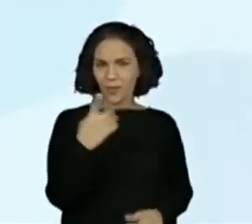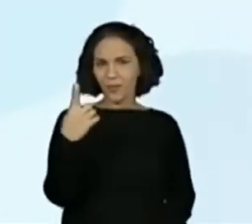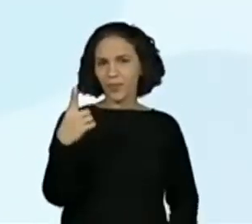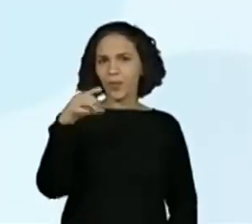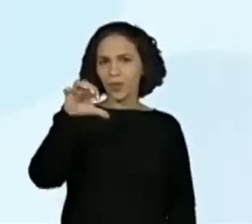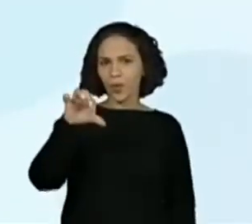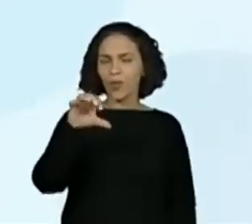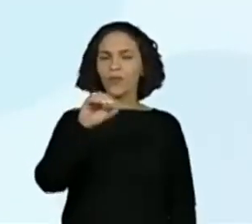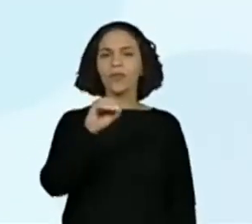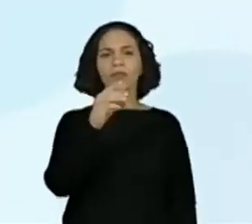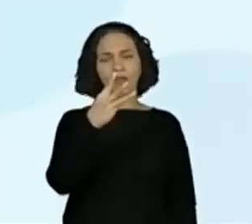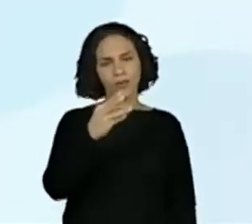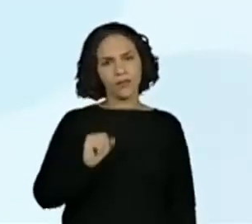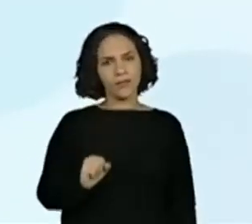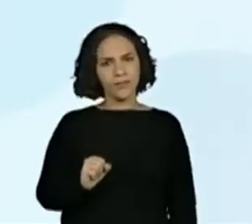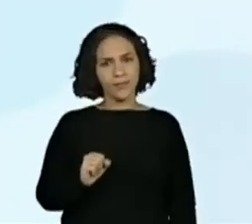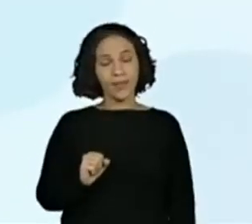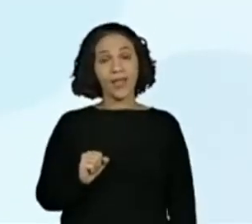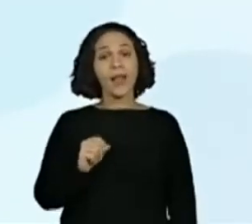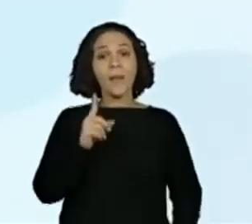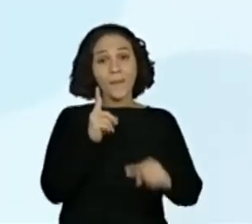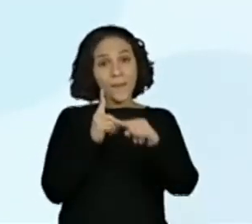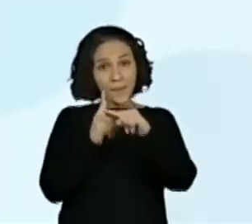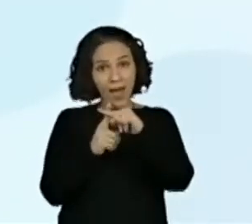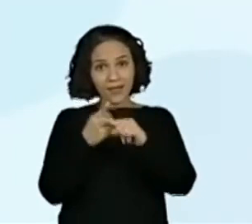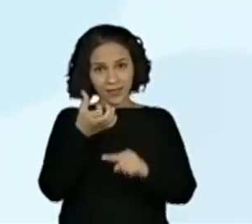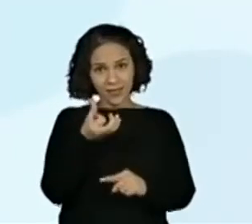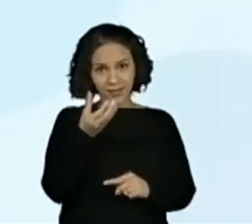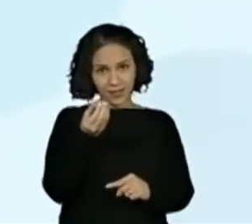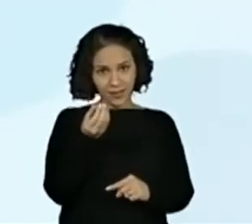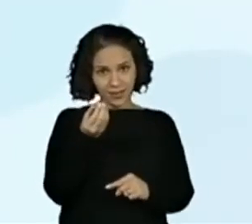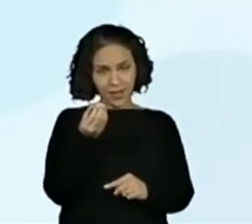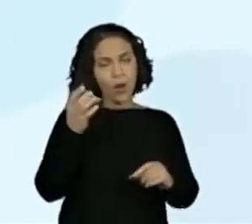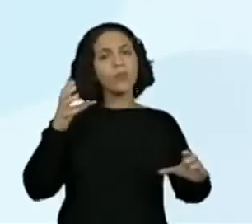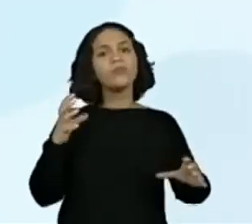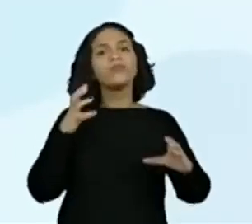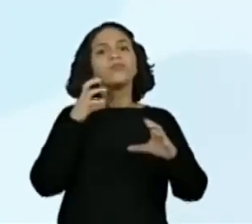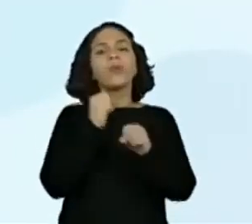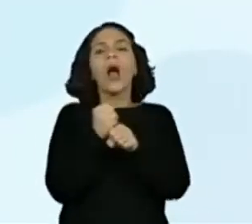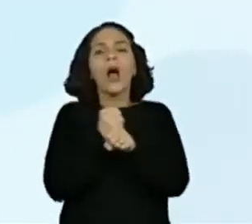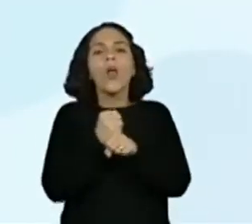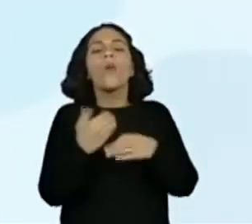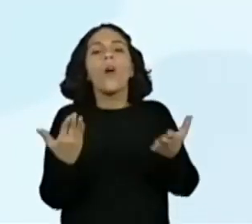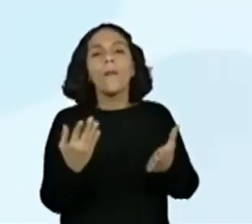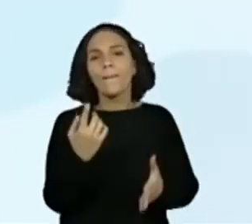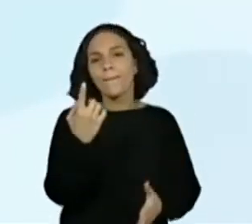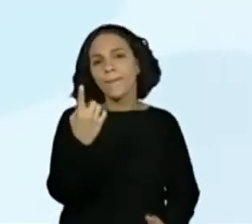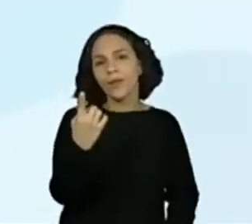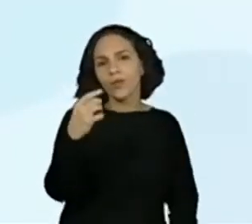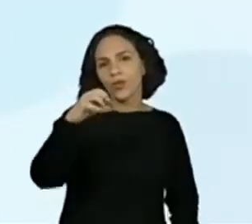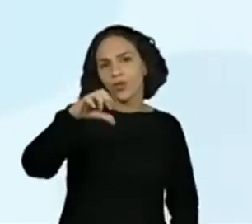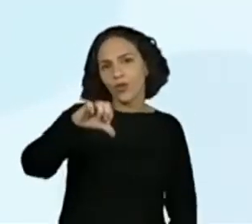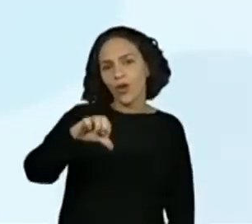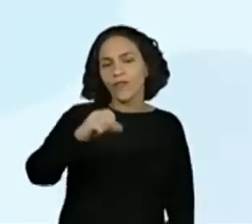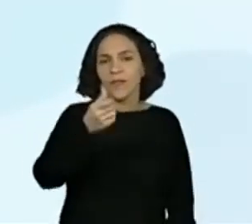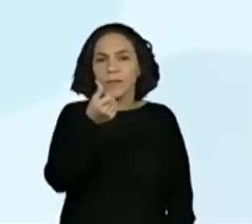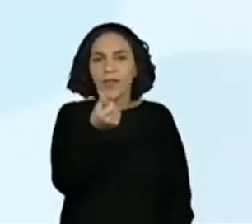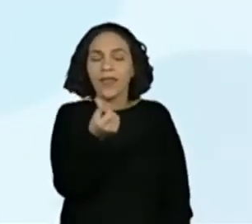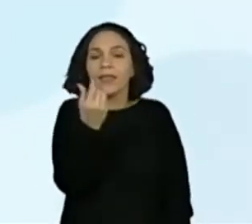1903, e somar 60, eu vou chegar no ano de 1963.